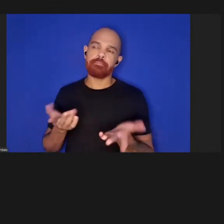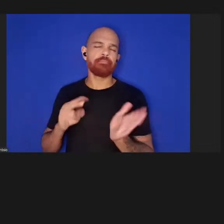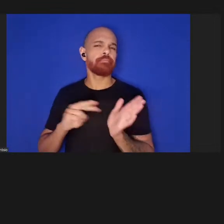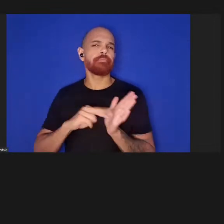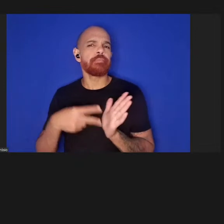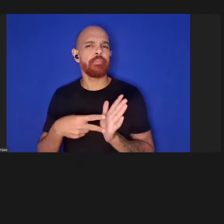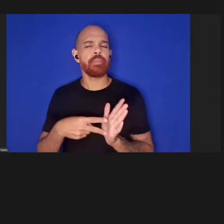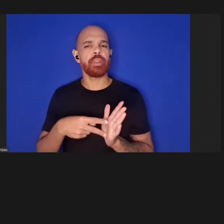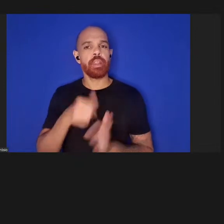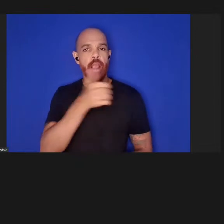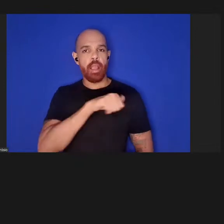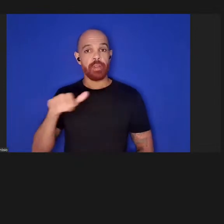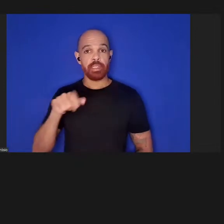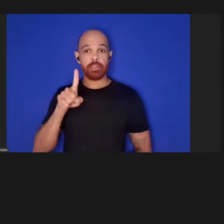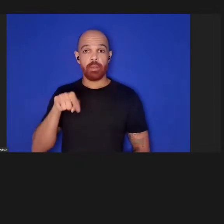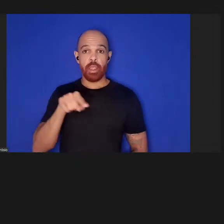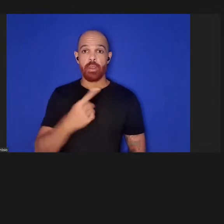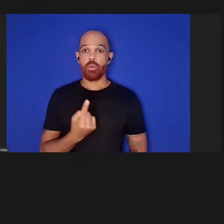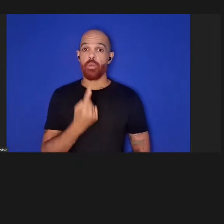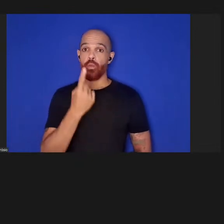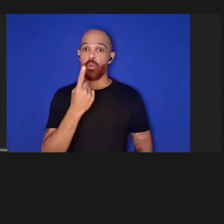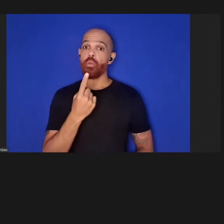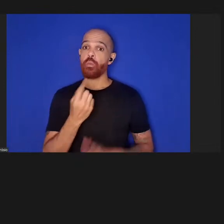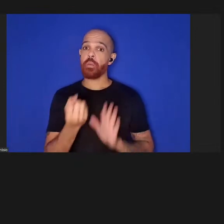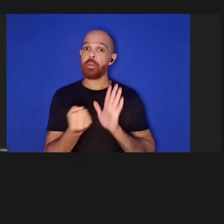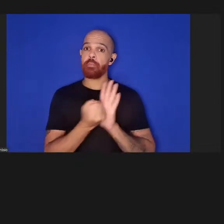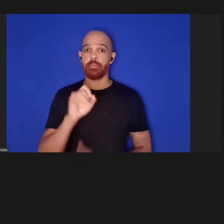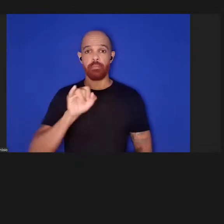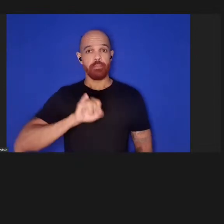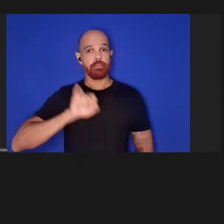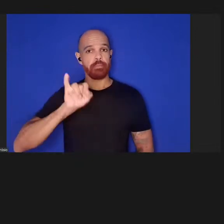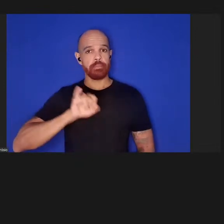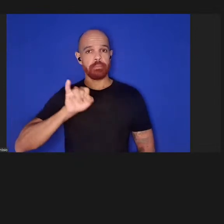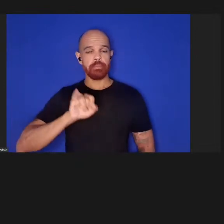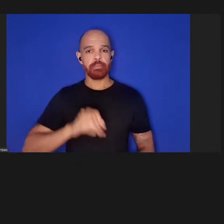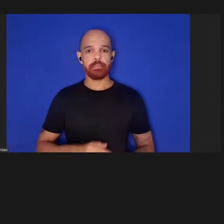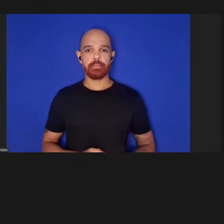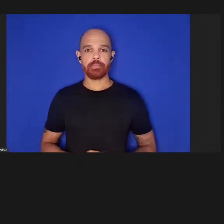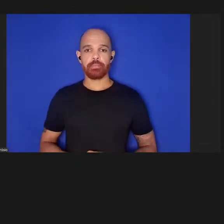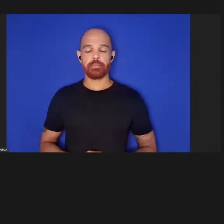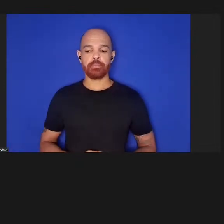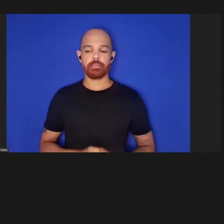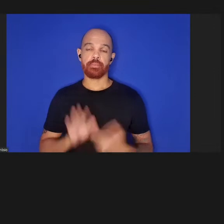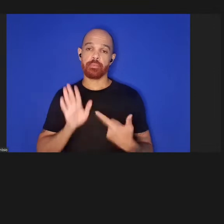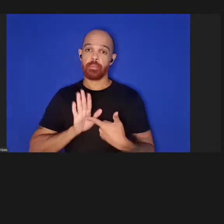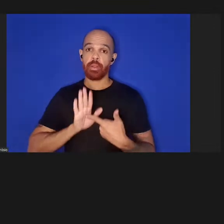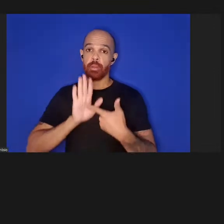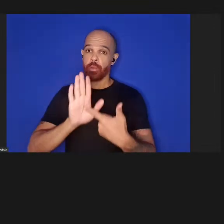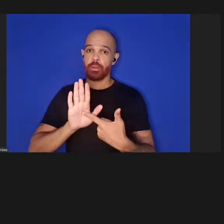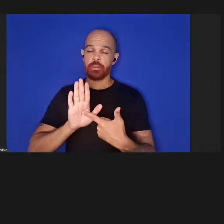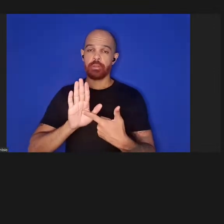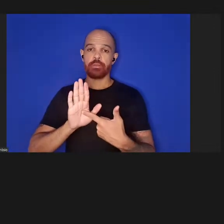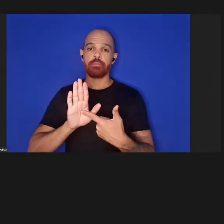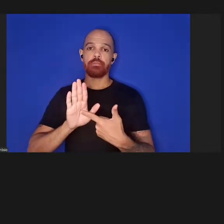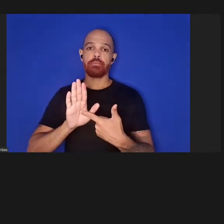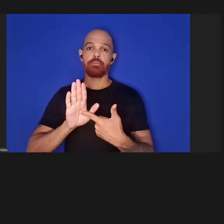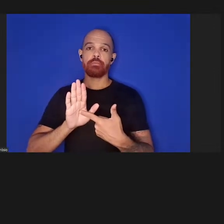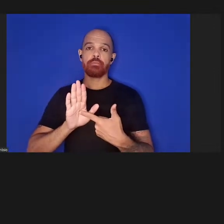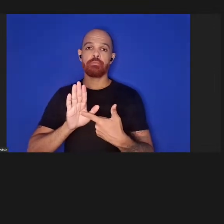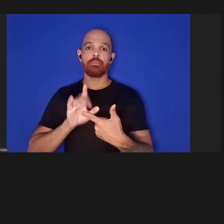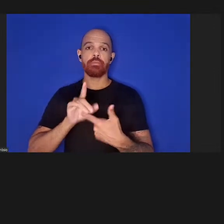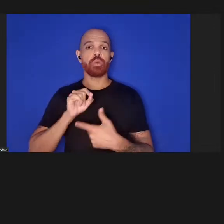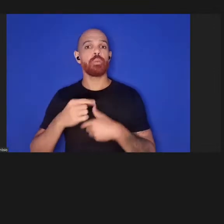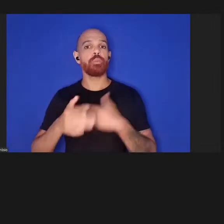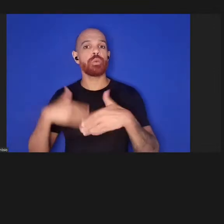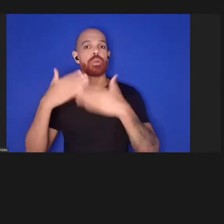é um fator importante que determina o progresso da